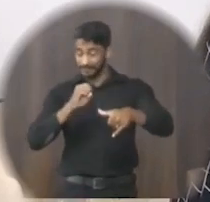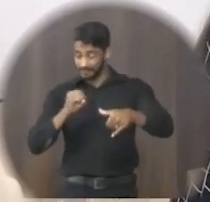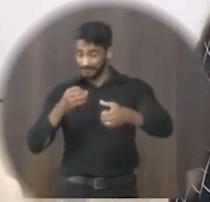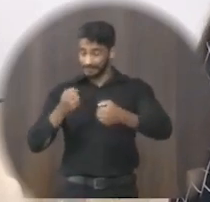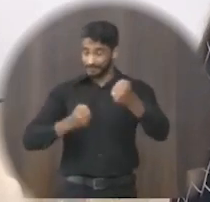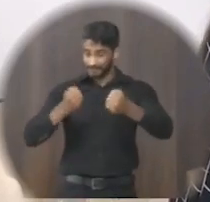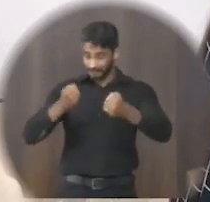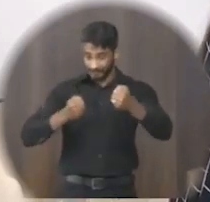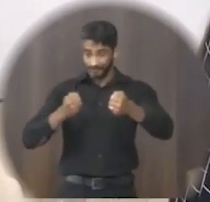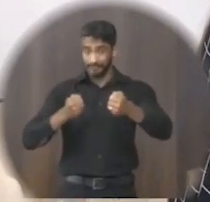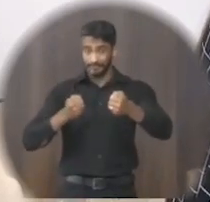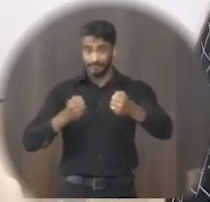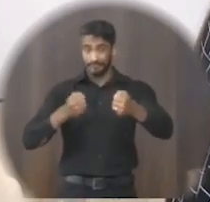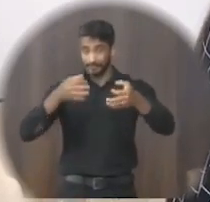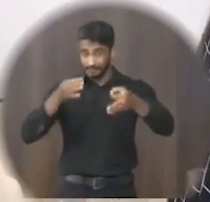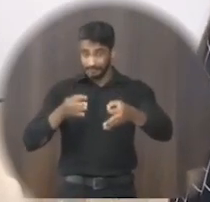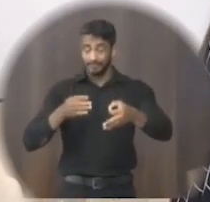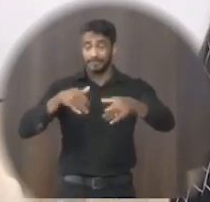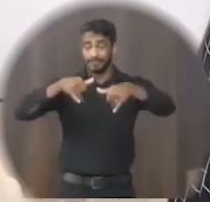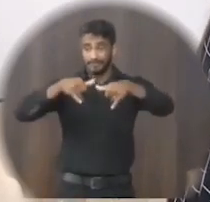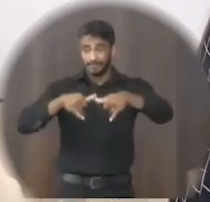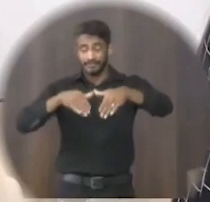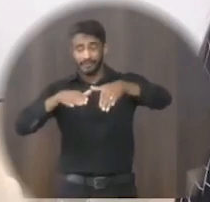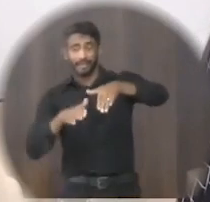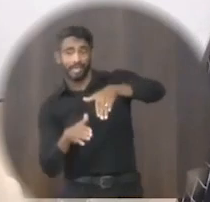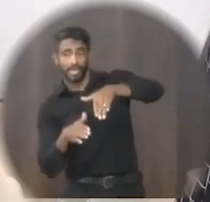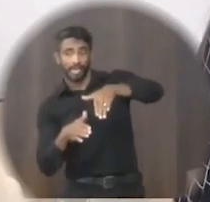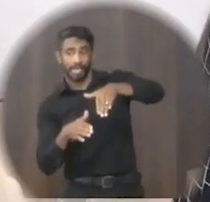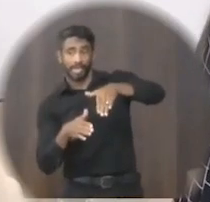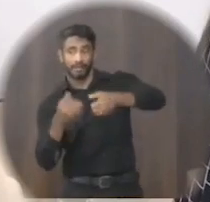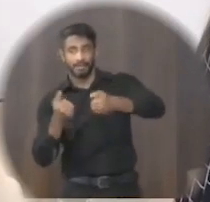o ideal fica ali parado ali atolado